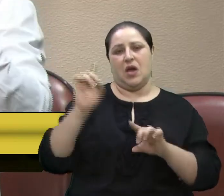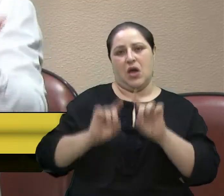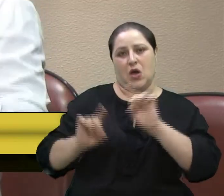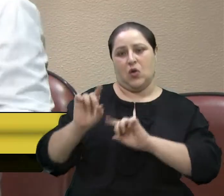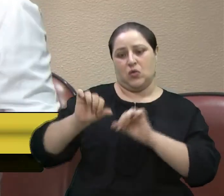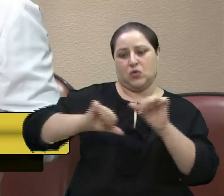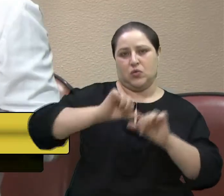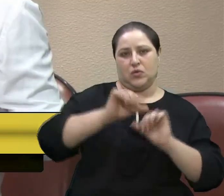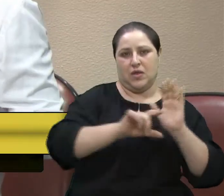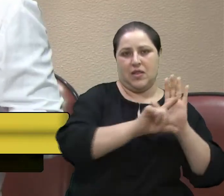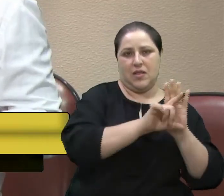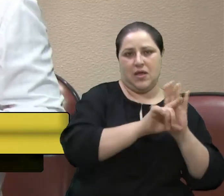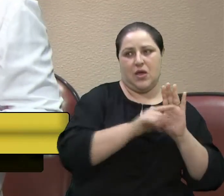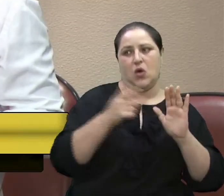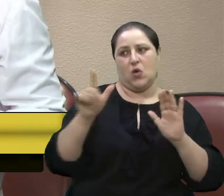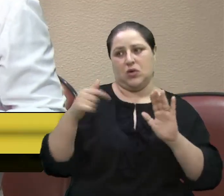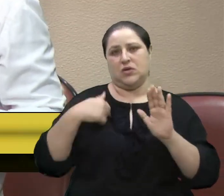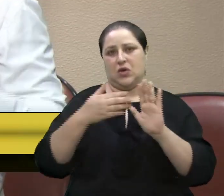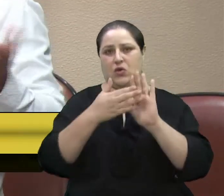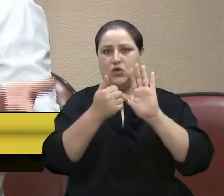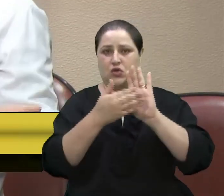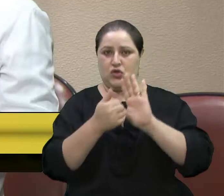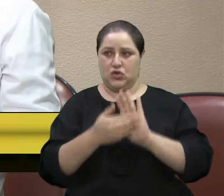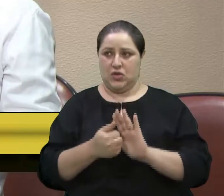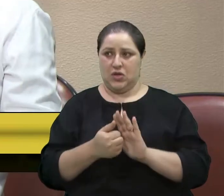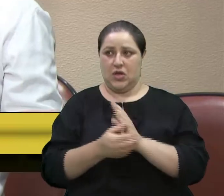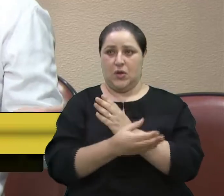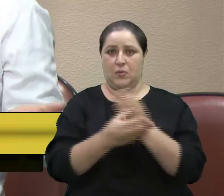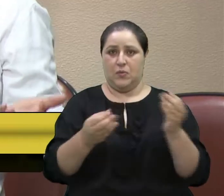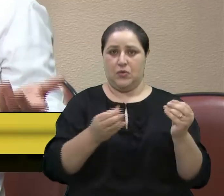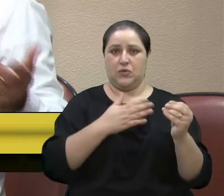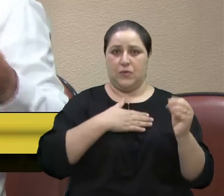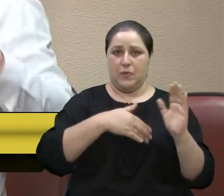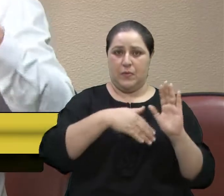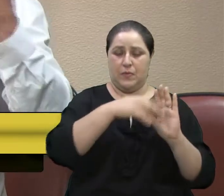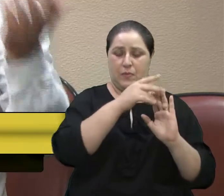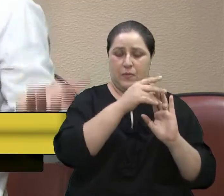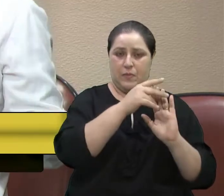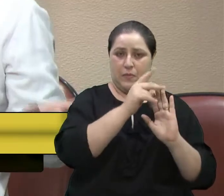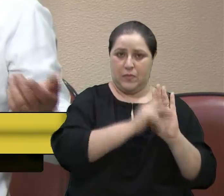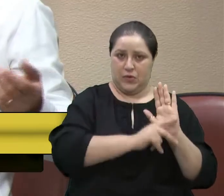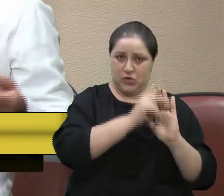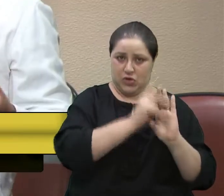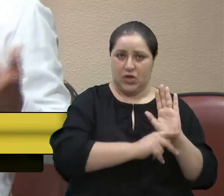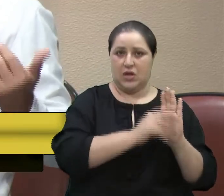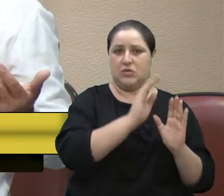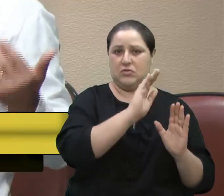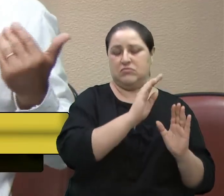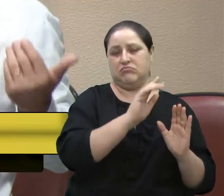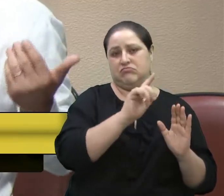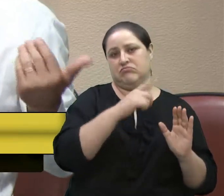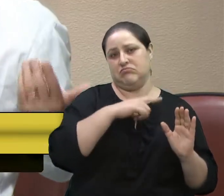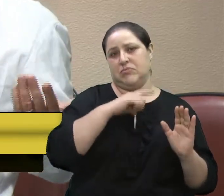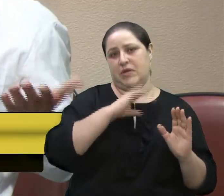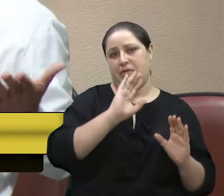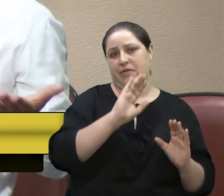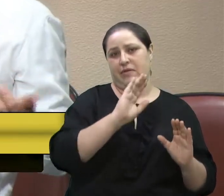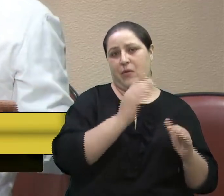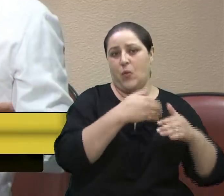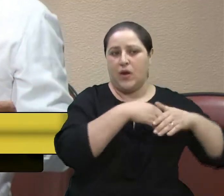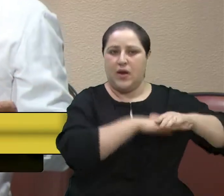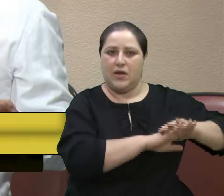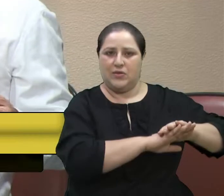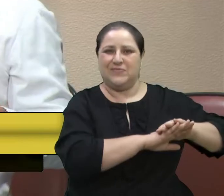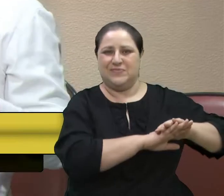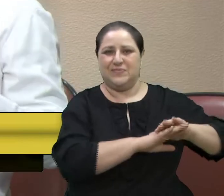outros acabei retirando, e muitos foram arquivados, devido ao ano passado, eu